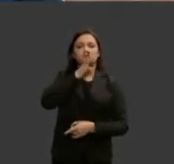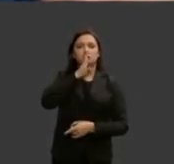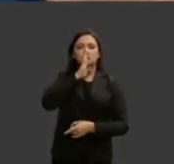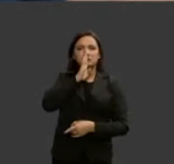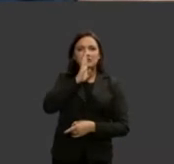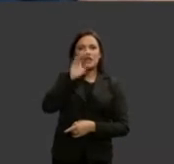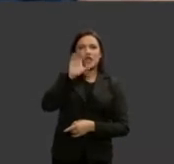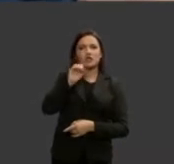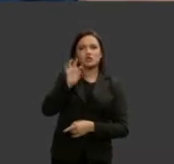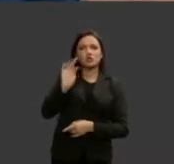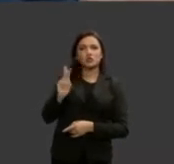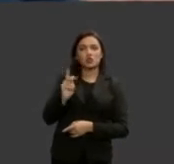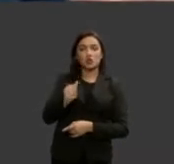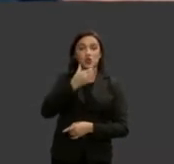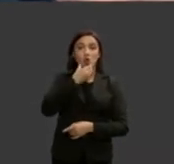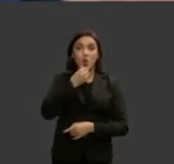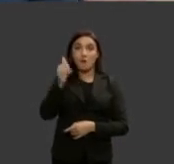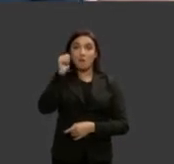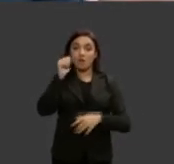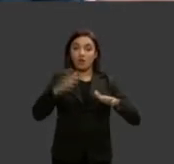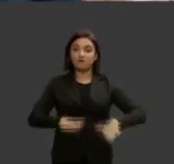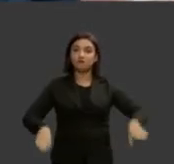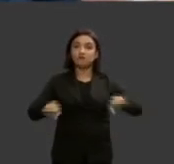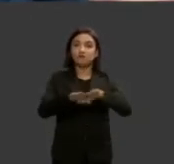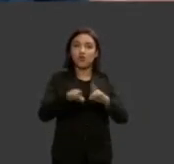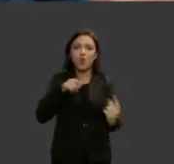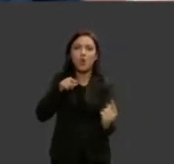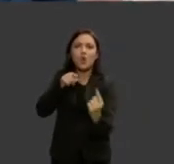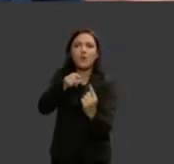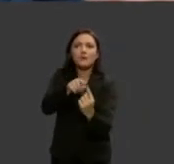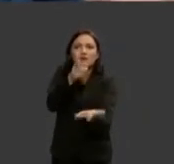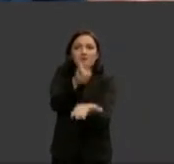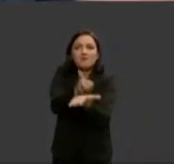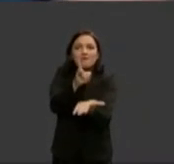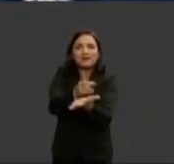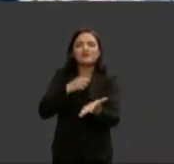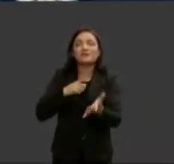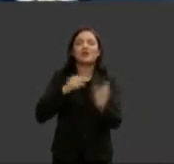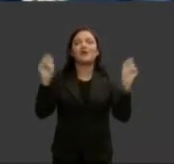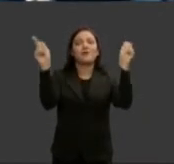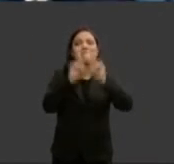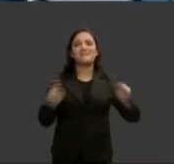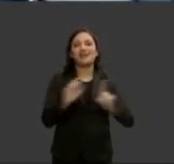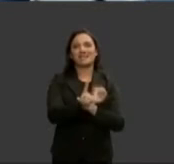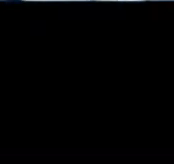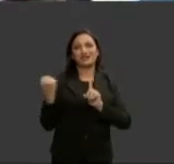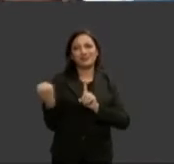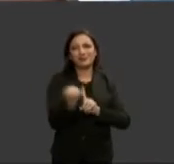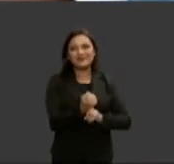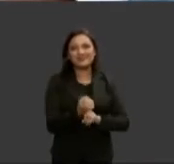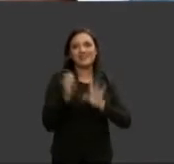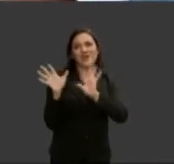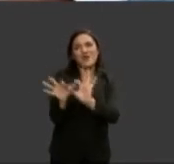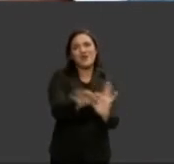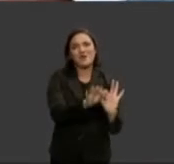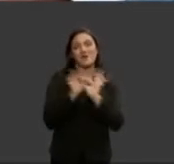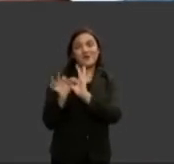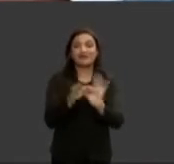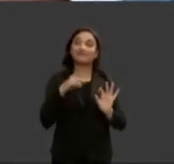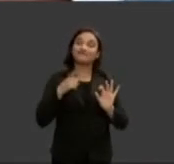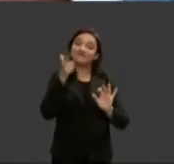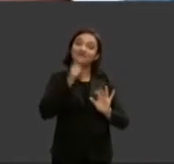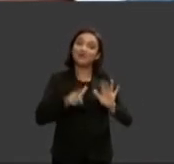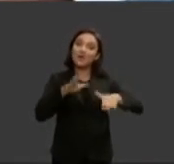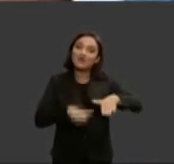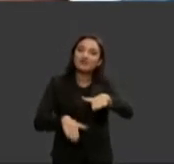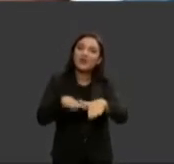iguais com o objetivo comum da coesão e da paz social de mãos dadas pelo equilíbrio